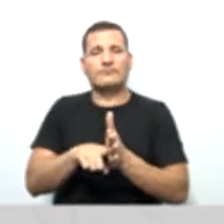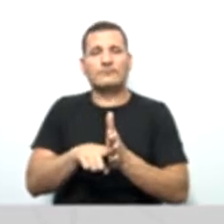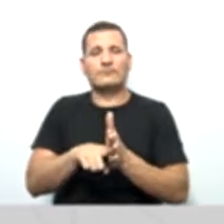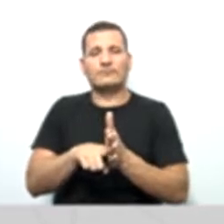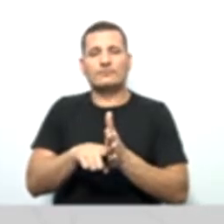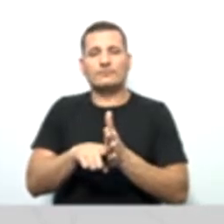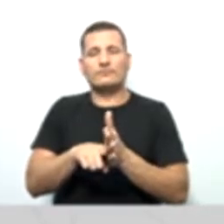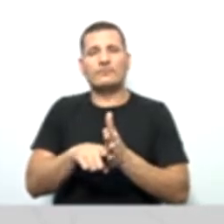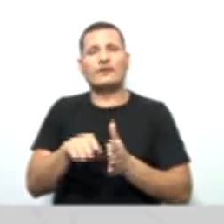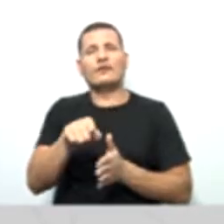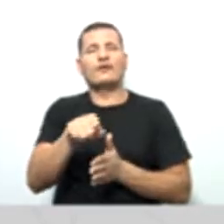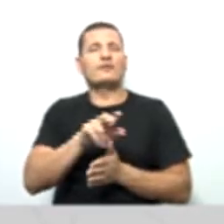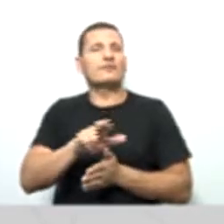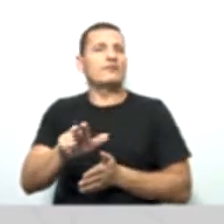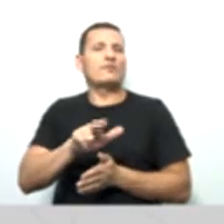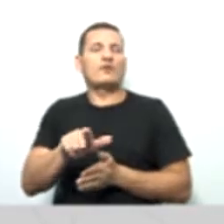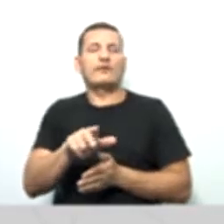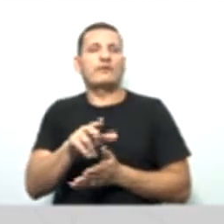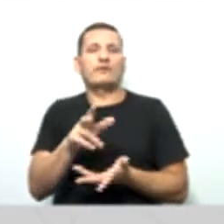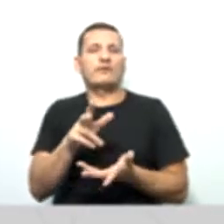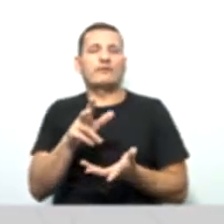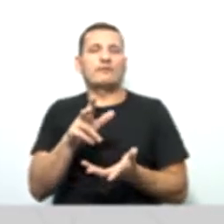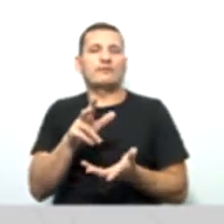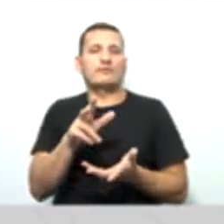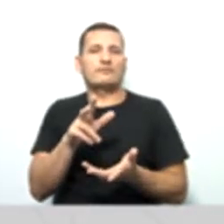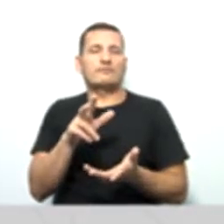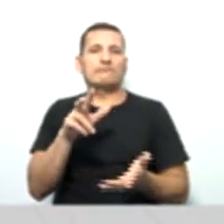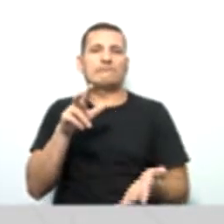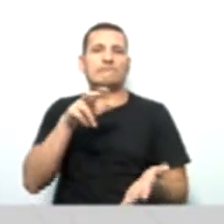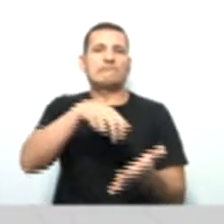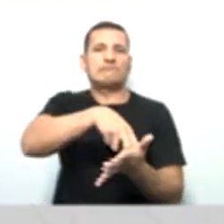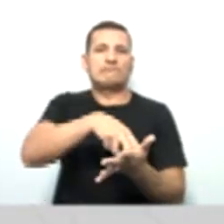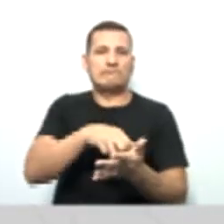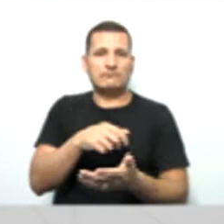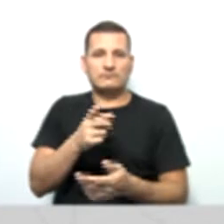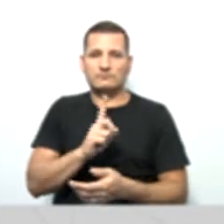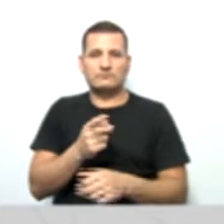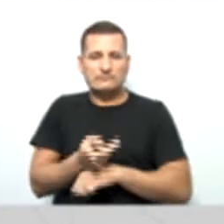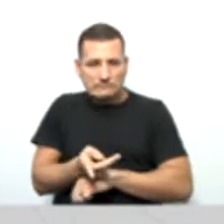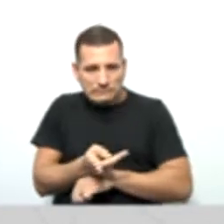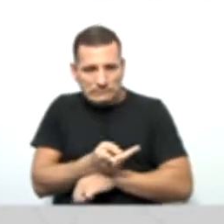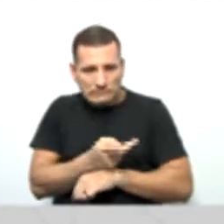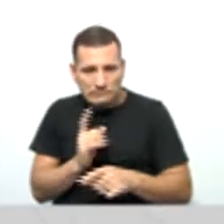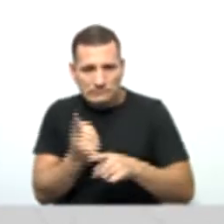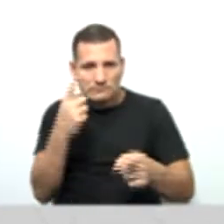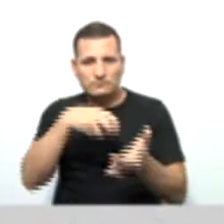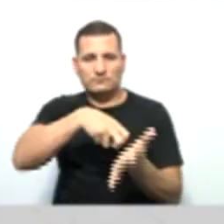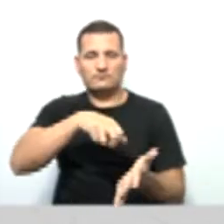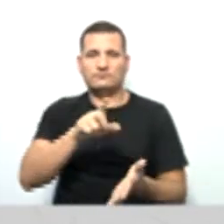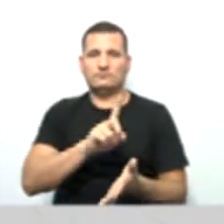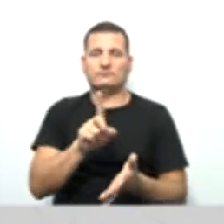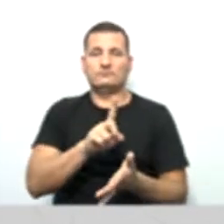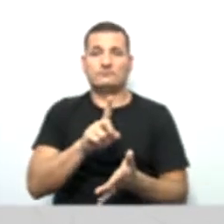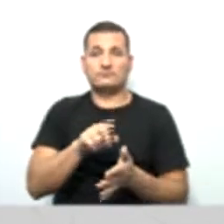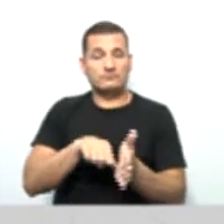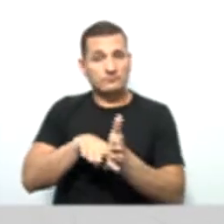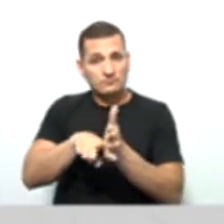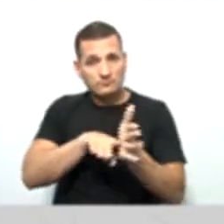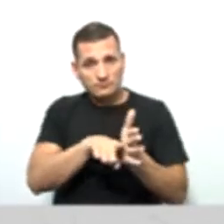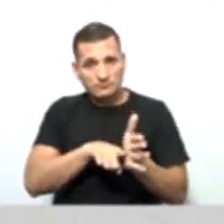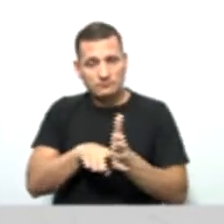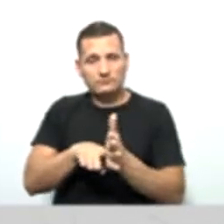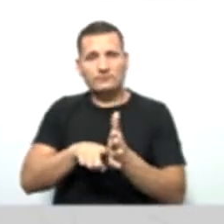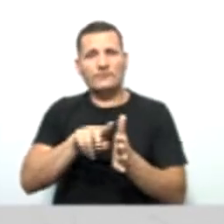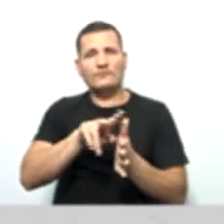um gato e rato não, o gato caçando o rato não. Ela é o quê gente? Ela vai tratar,